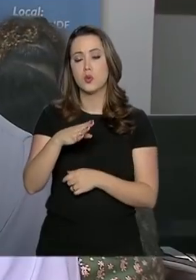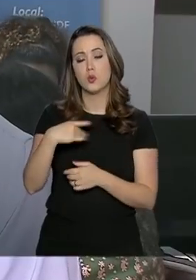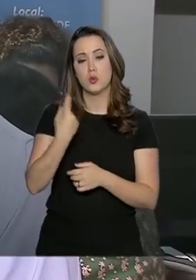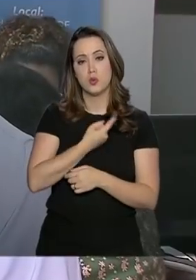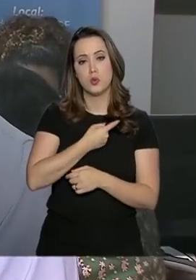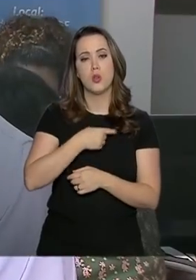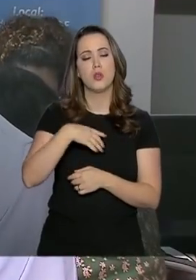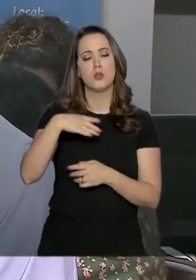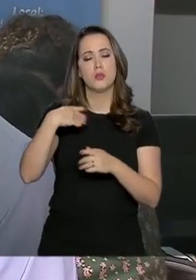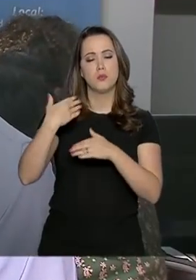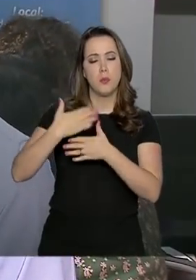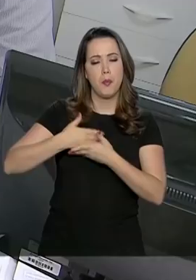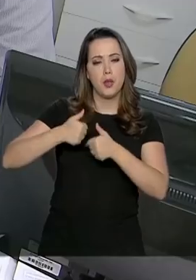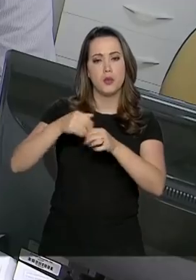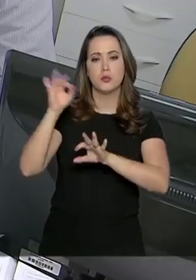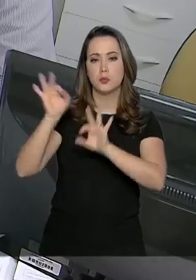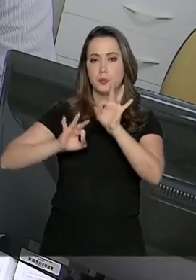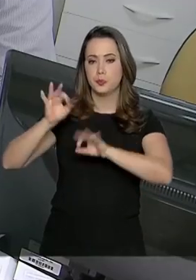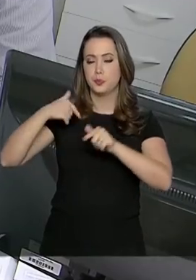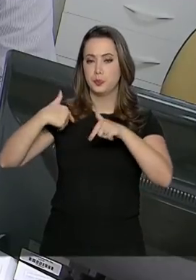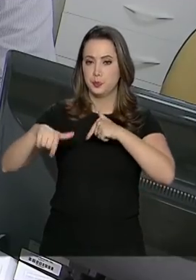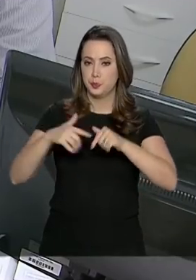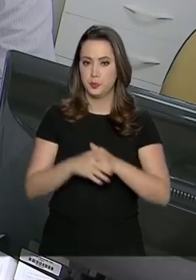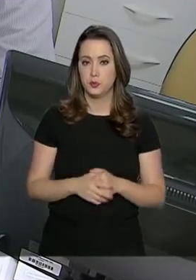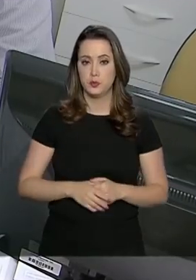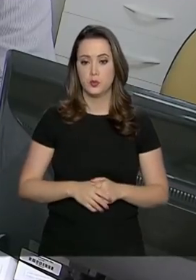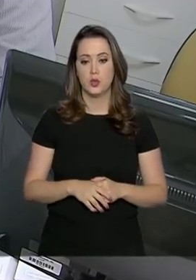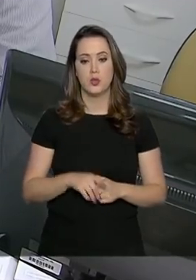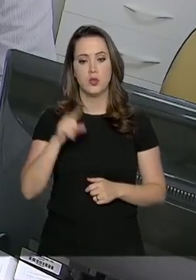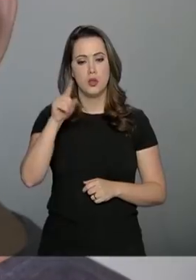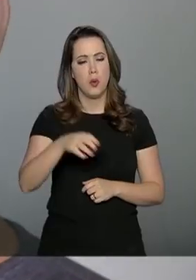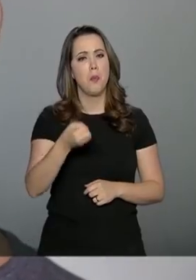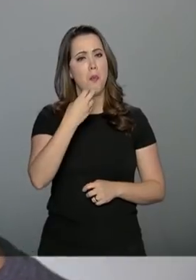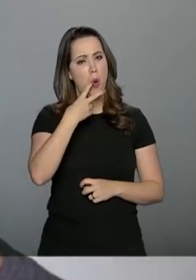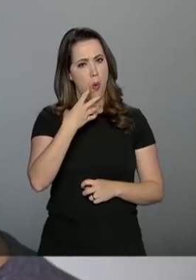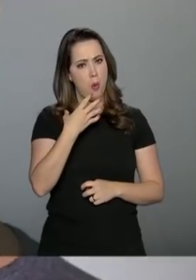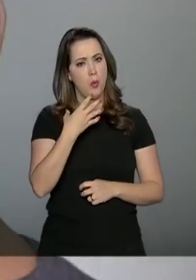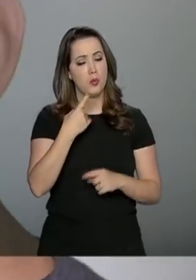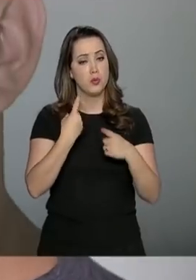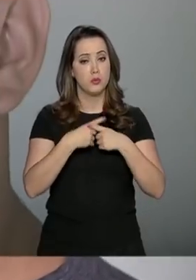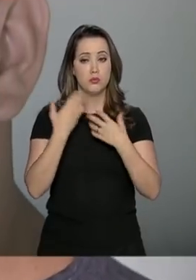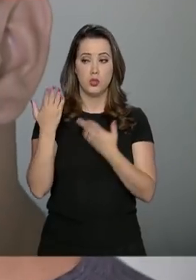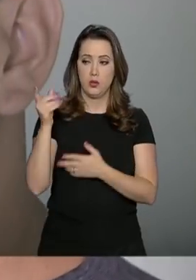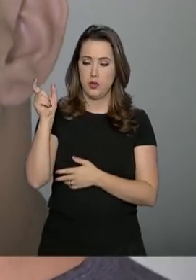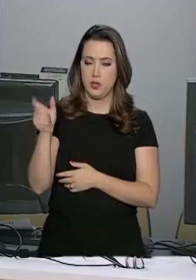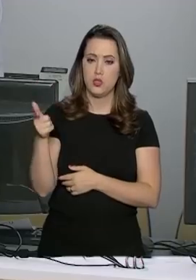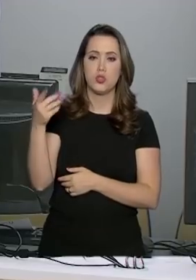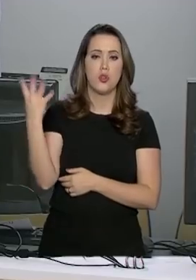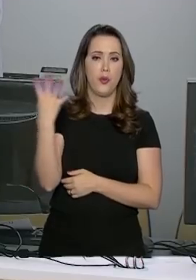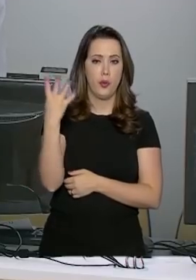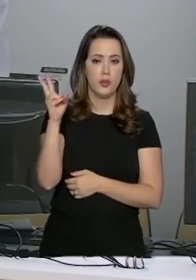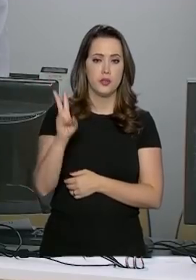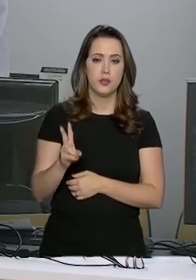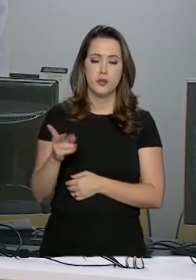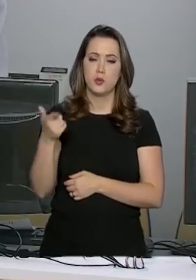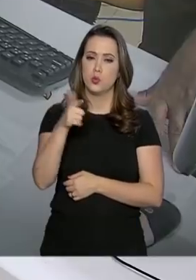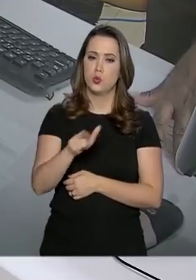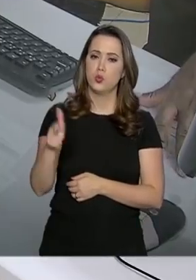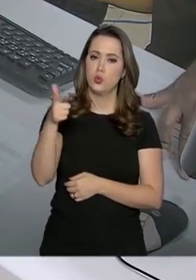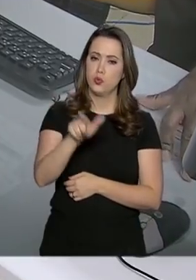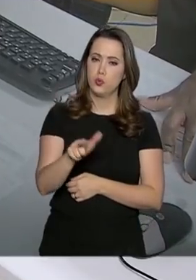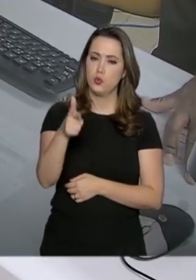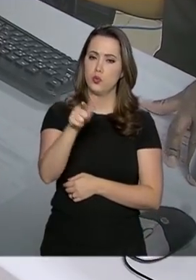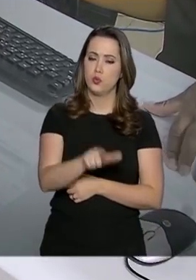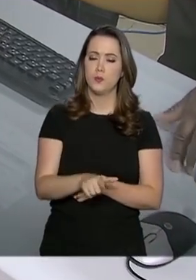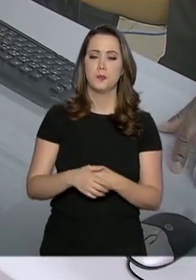e nos prepare para o mercado de trabalho. O atendimento dos universitários foi tão bom que o vigilante Wanderson já voltou pela quarta vez ao Núcleo de